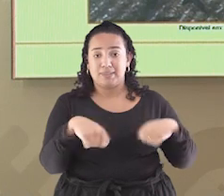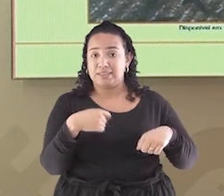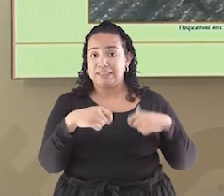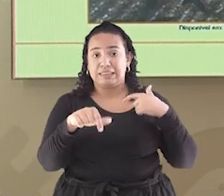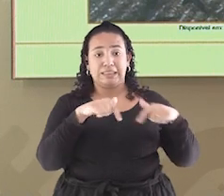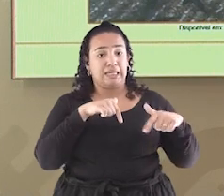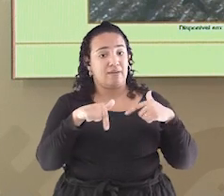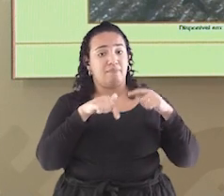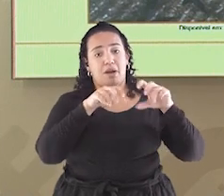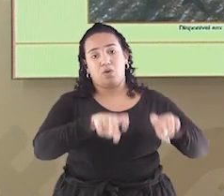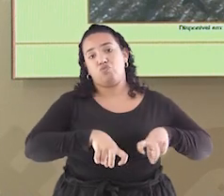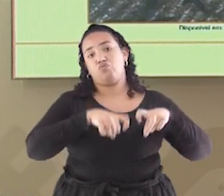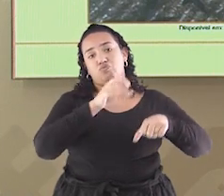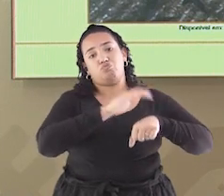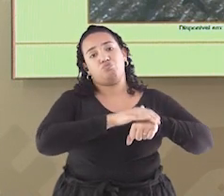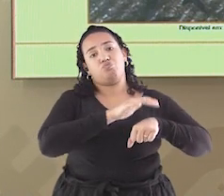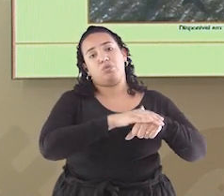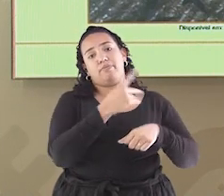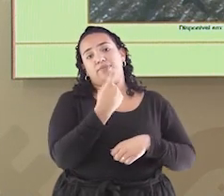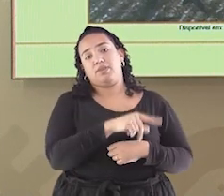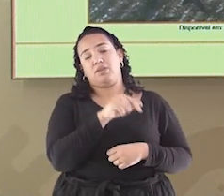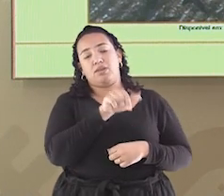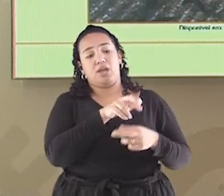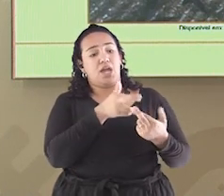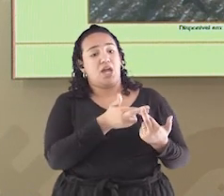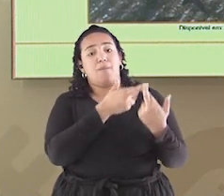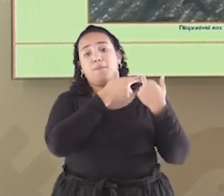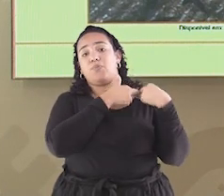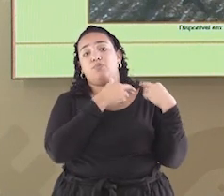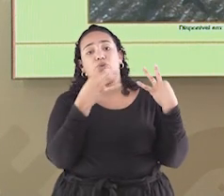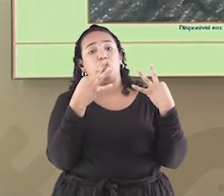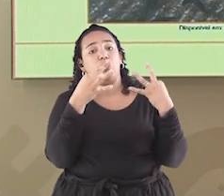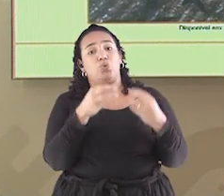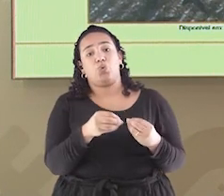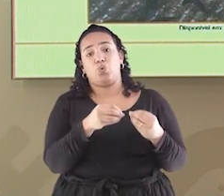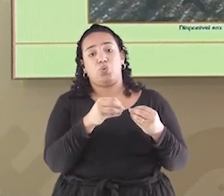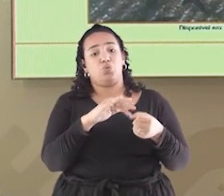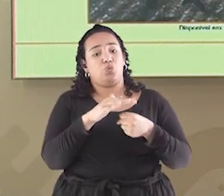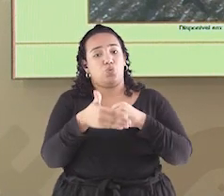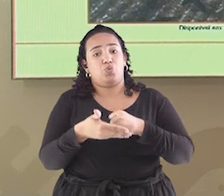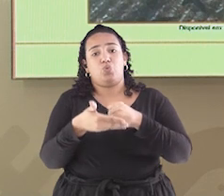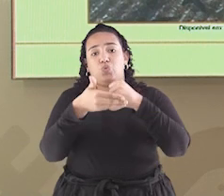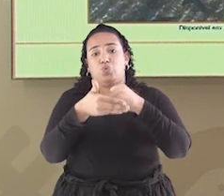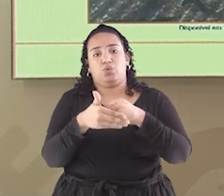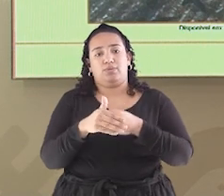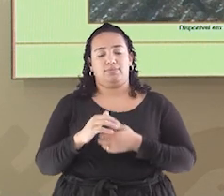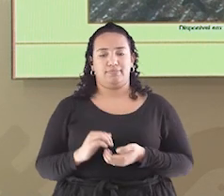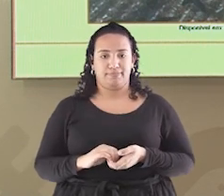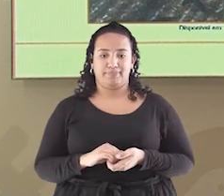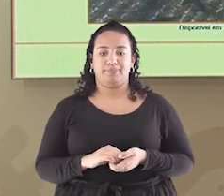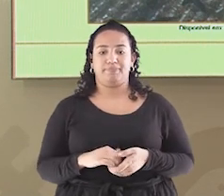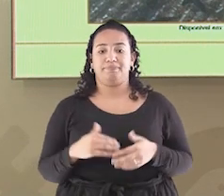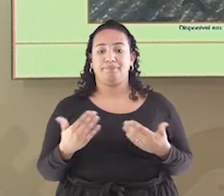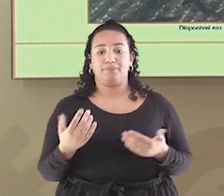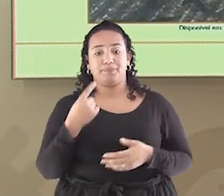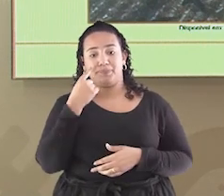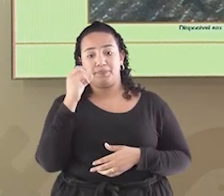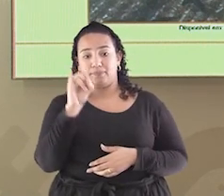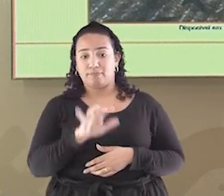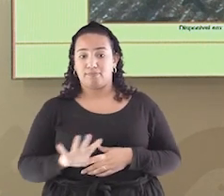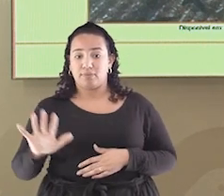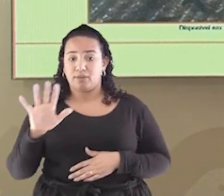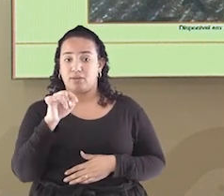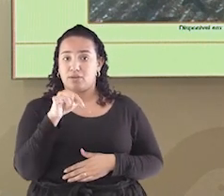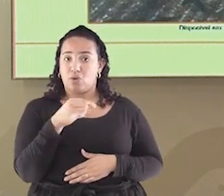trabalho agrícola, responsável pelo sustento de todas as ordens feudais. Então, aqui a gente pode observar os